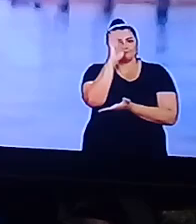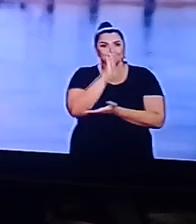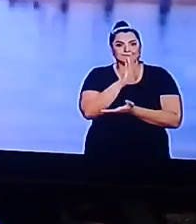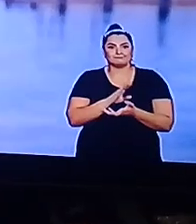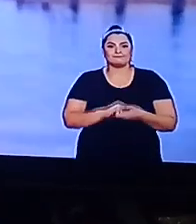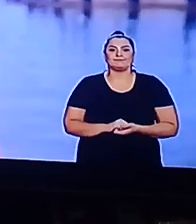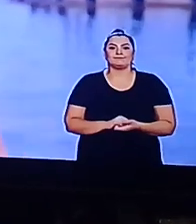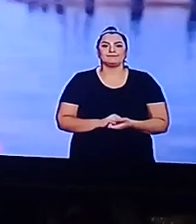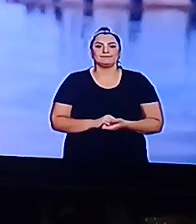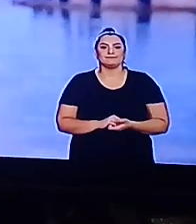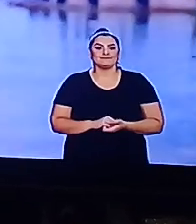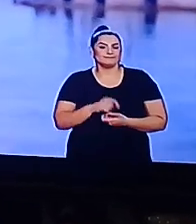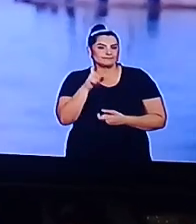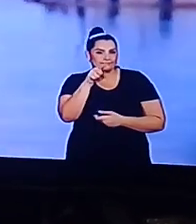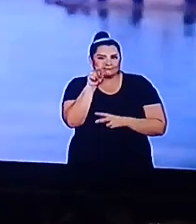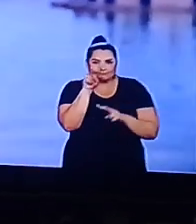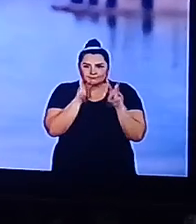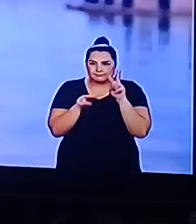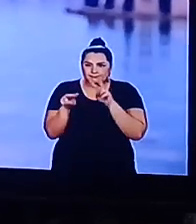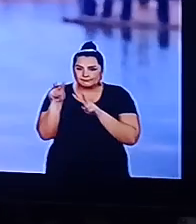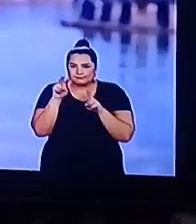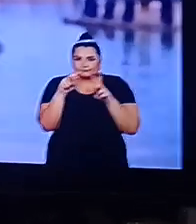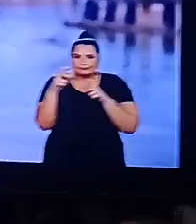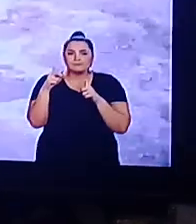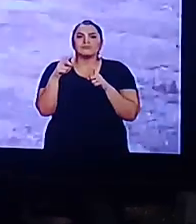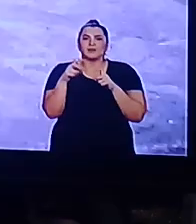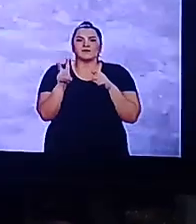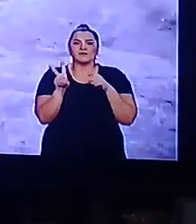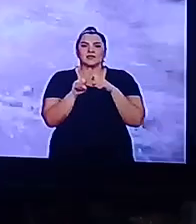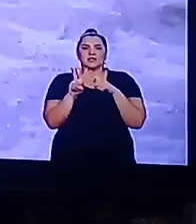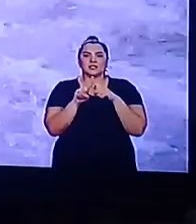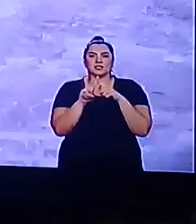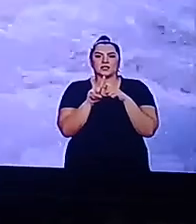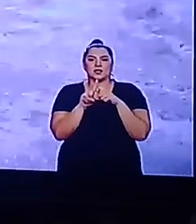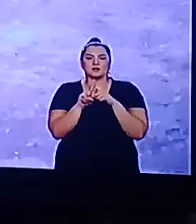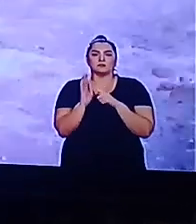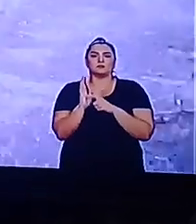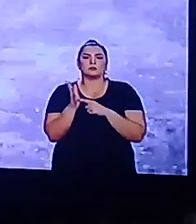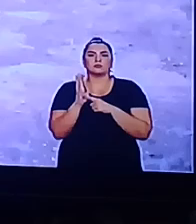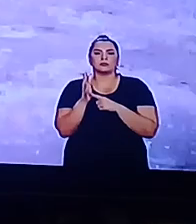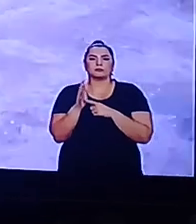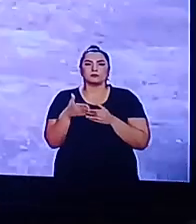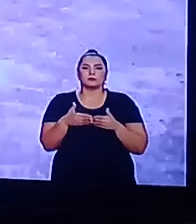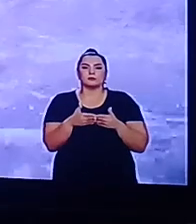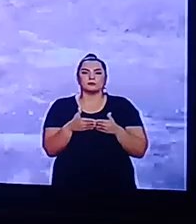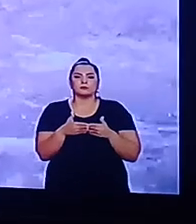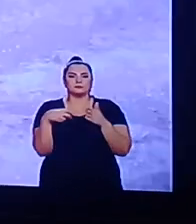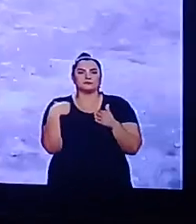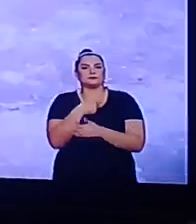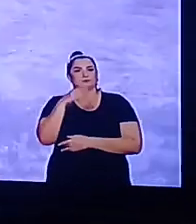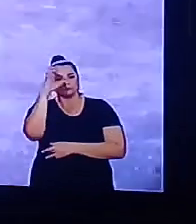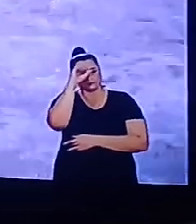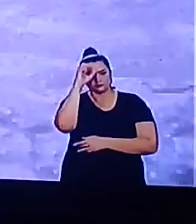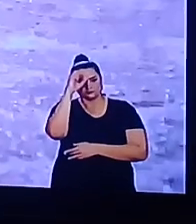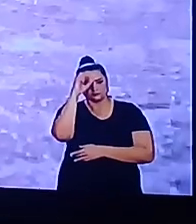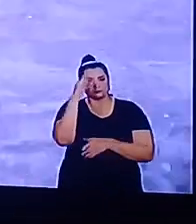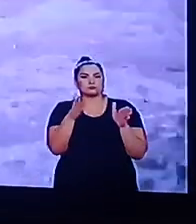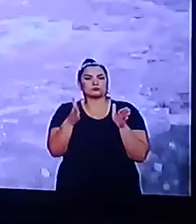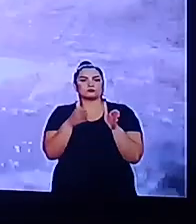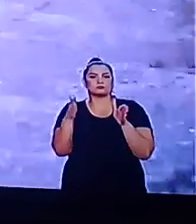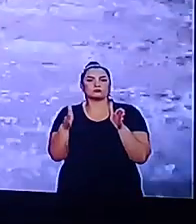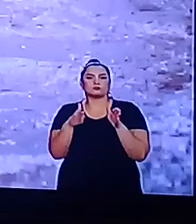Na pessoa Às vezes Nas crianças Né É o caso De